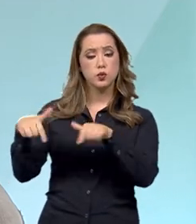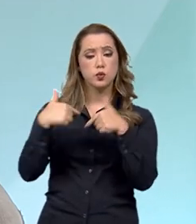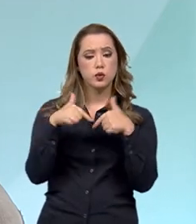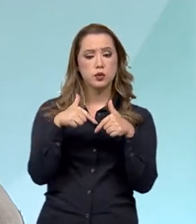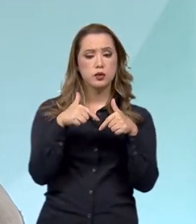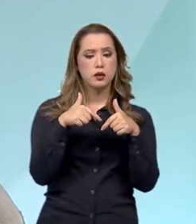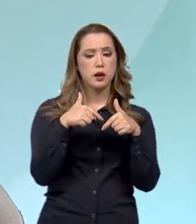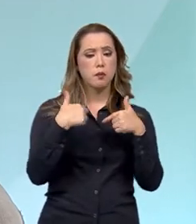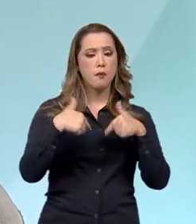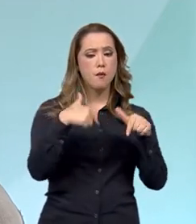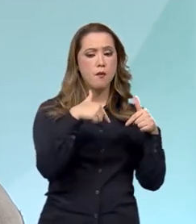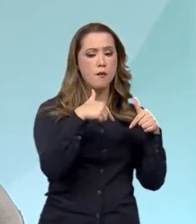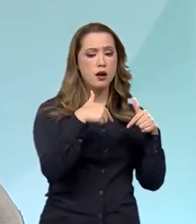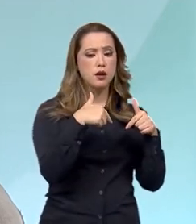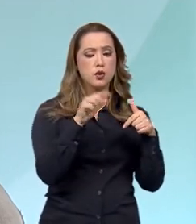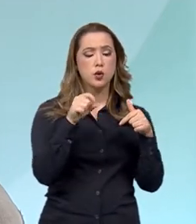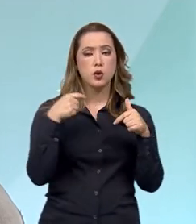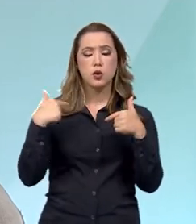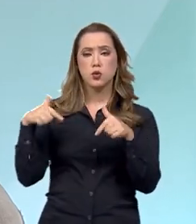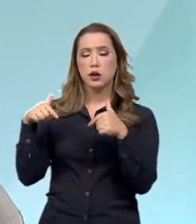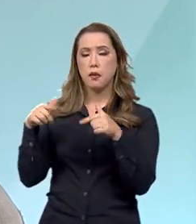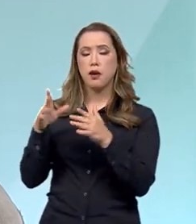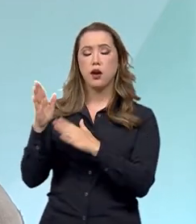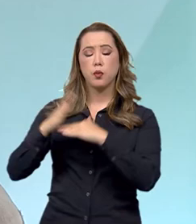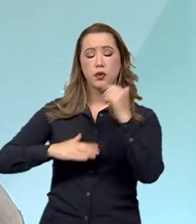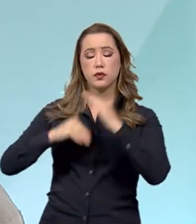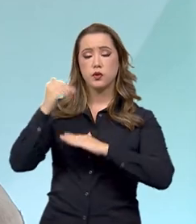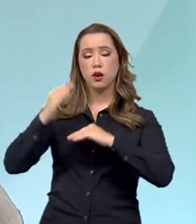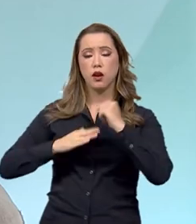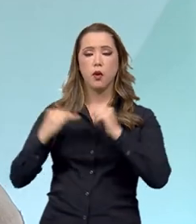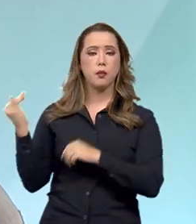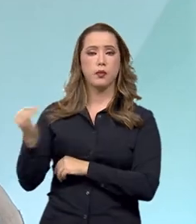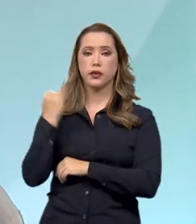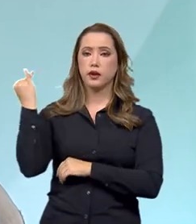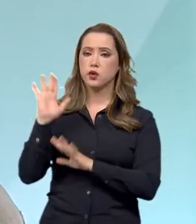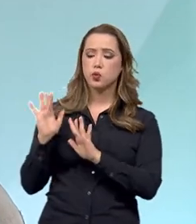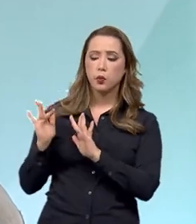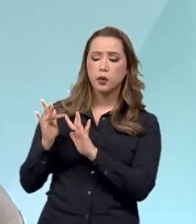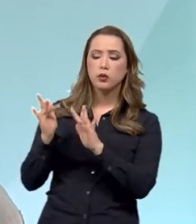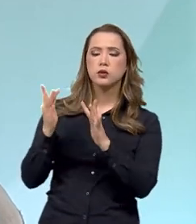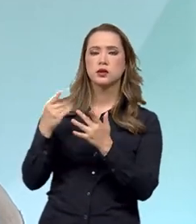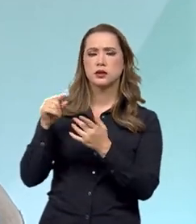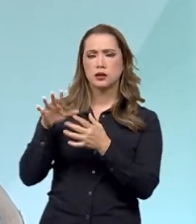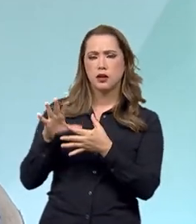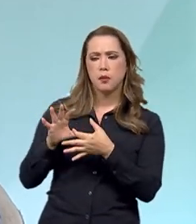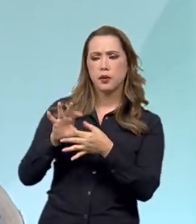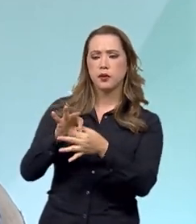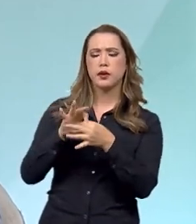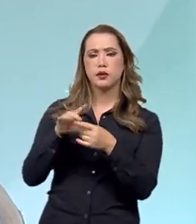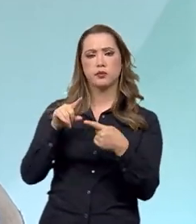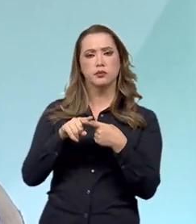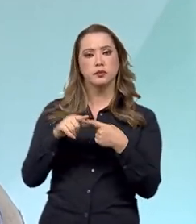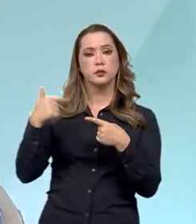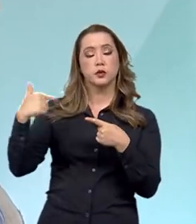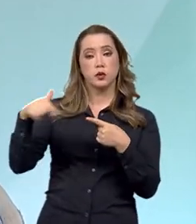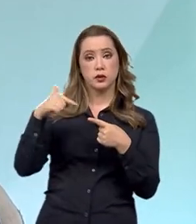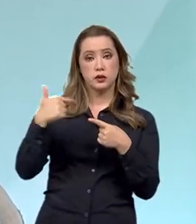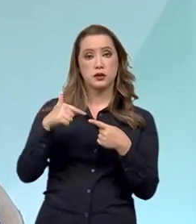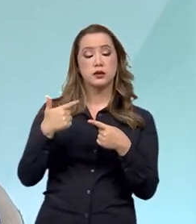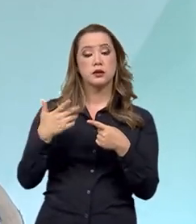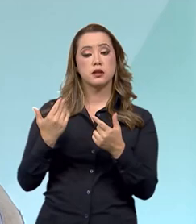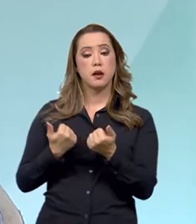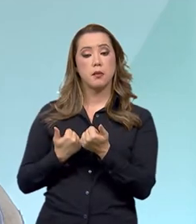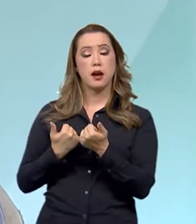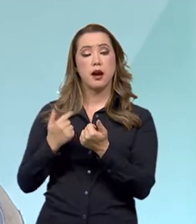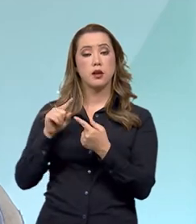muito profissional, muito técnico, para tentar conciliar de uma forma ponderável, tanto essa atividade dela, mais de enforcement,